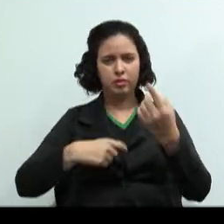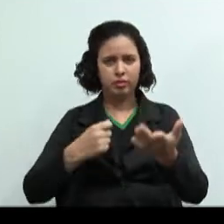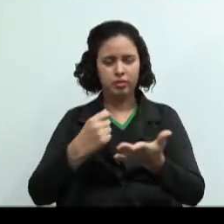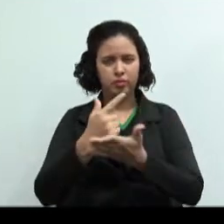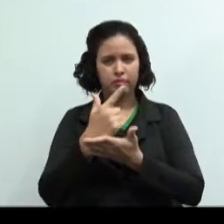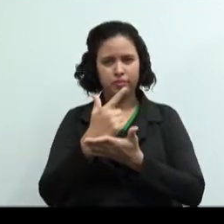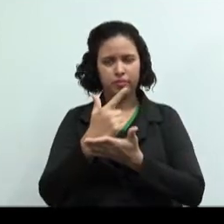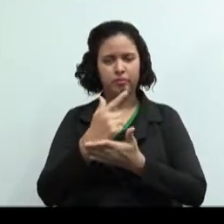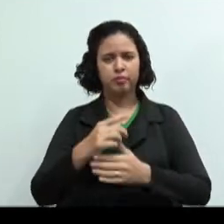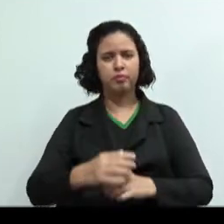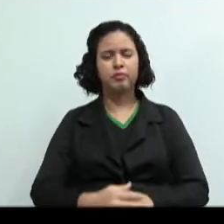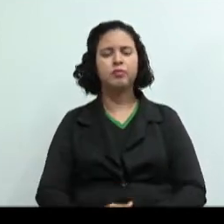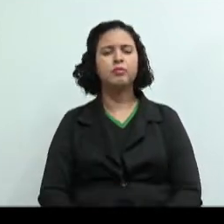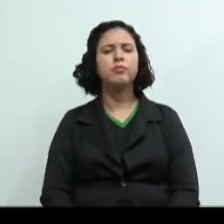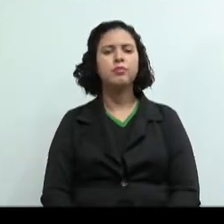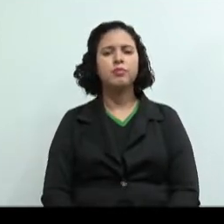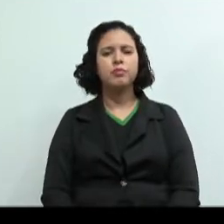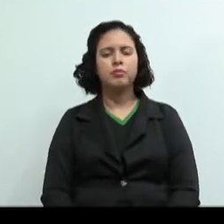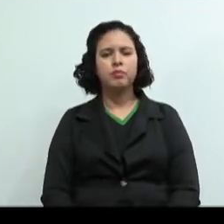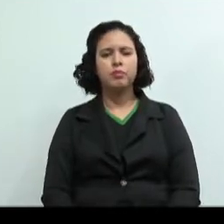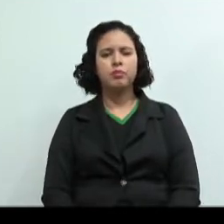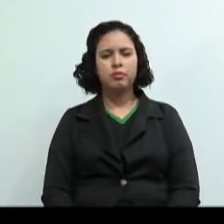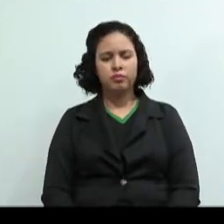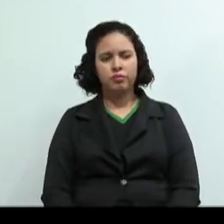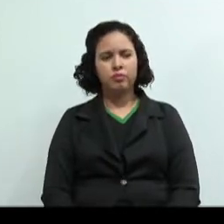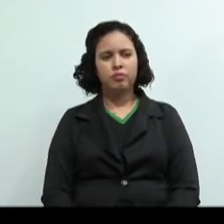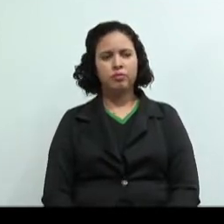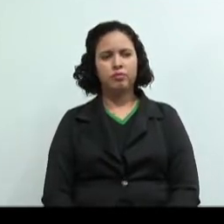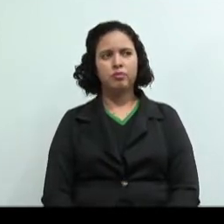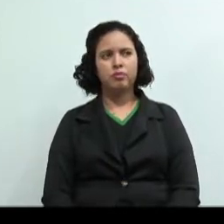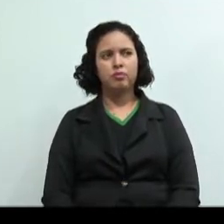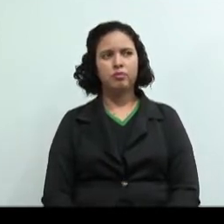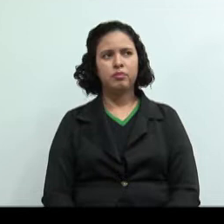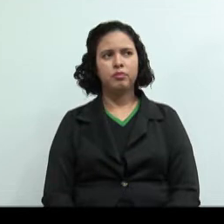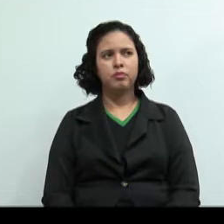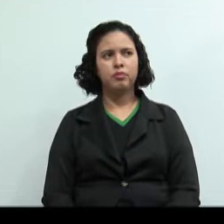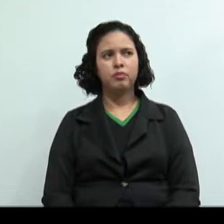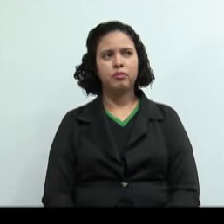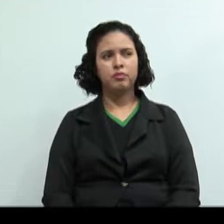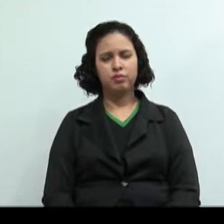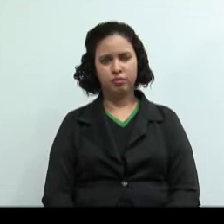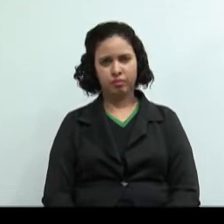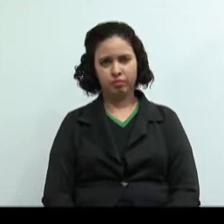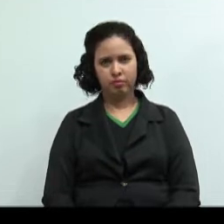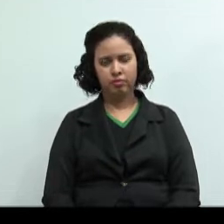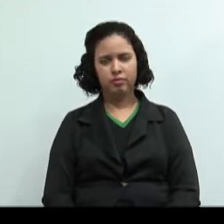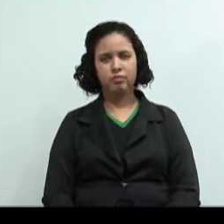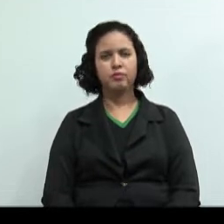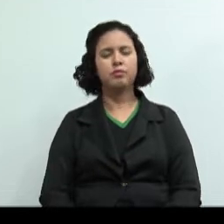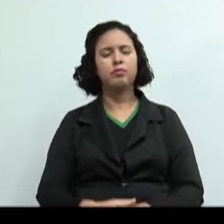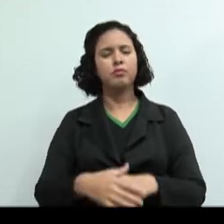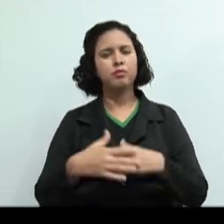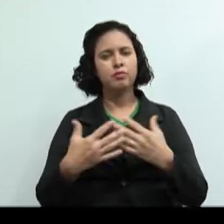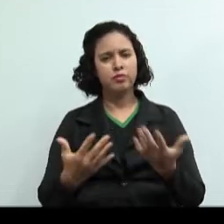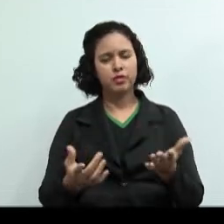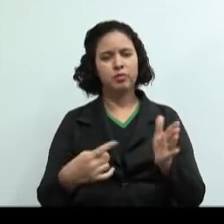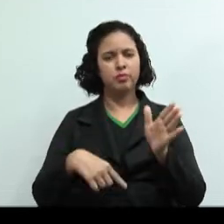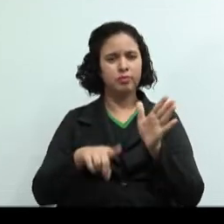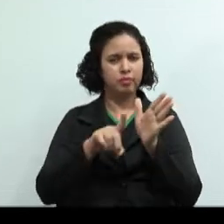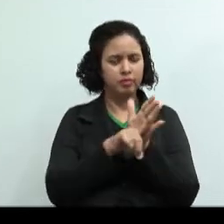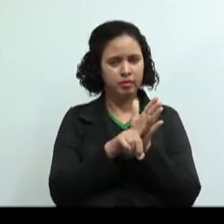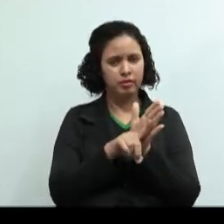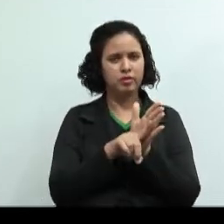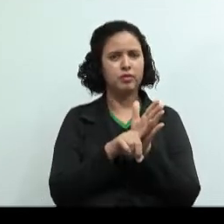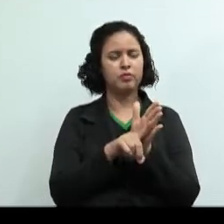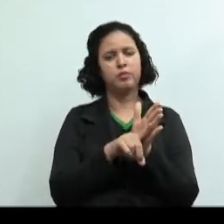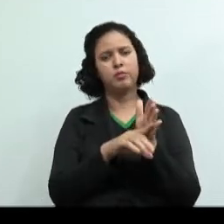Perdão, mais 5 sacos que deu o valor de 2 mil reais. Aí, eu pego menos o estoque inicial,